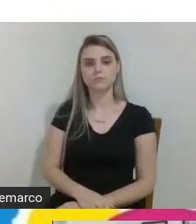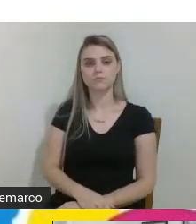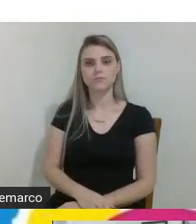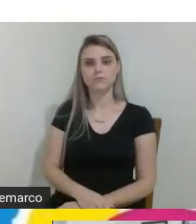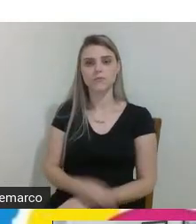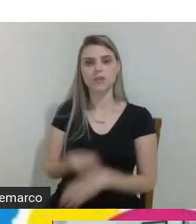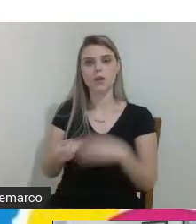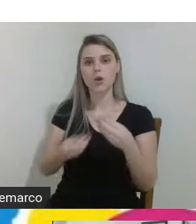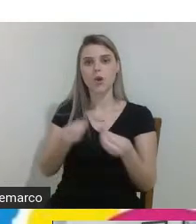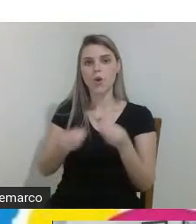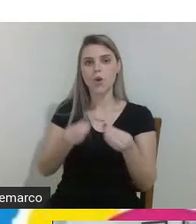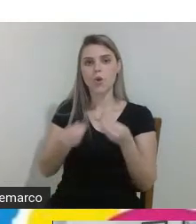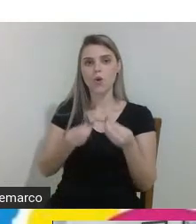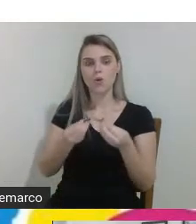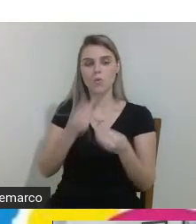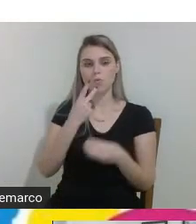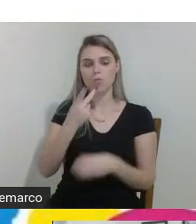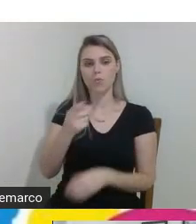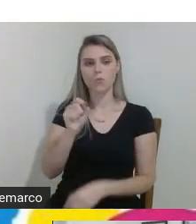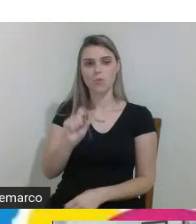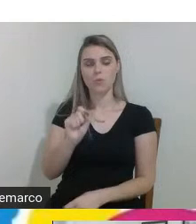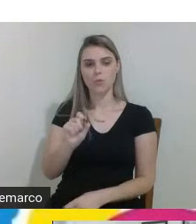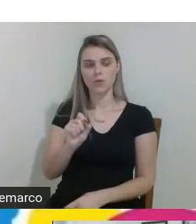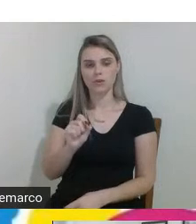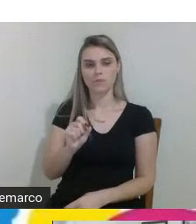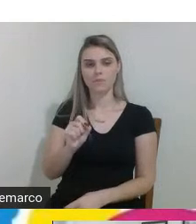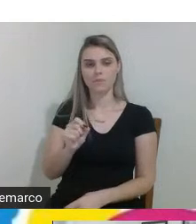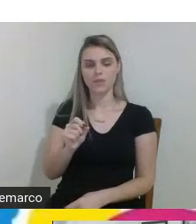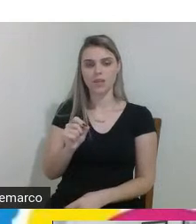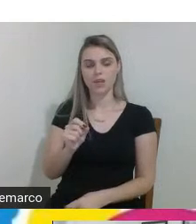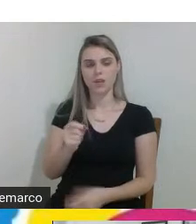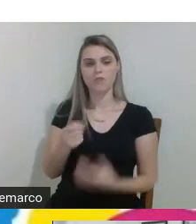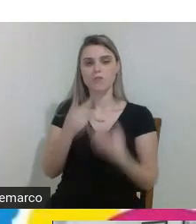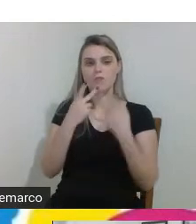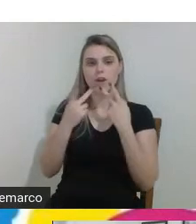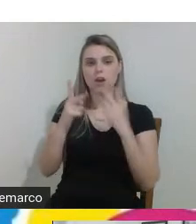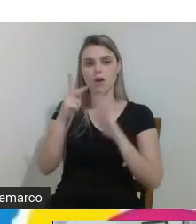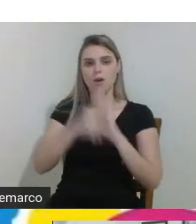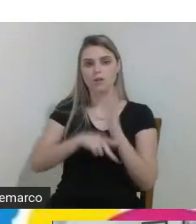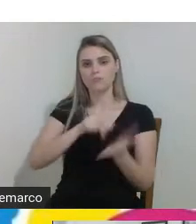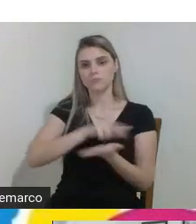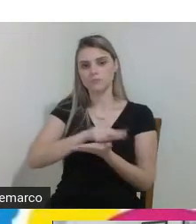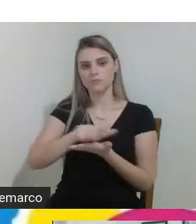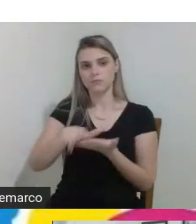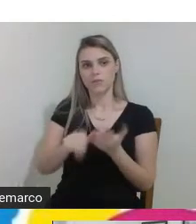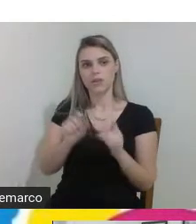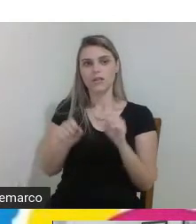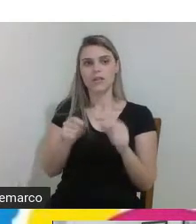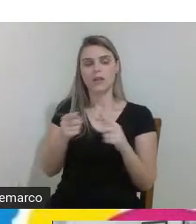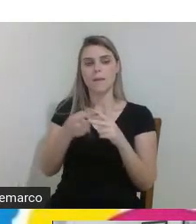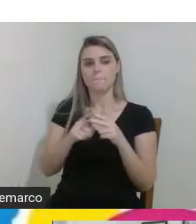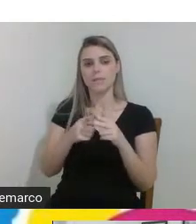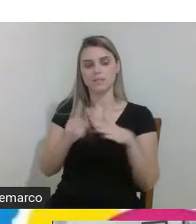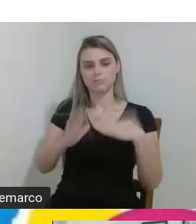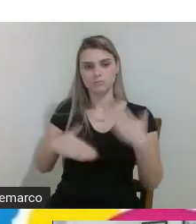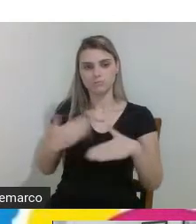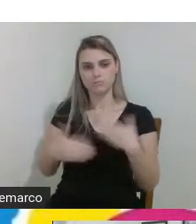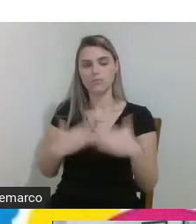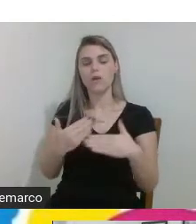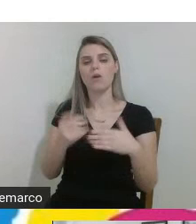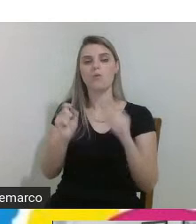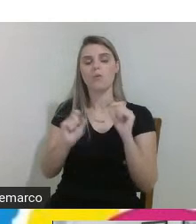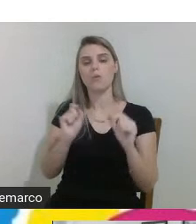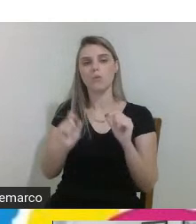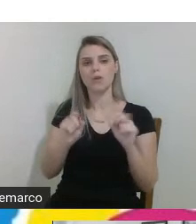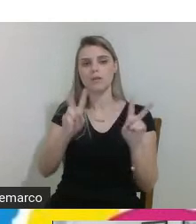mencionado vou falar aqui um pouquinho sobre os diversos projetos que a mecânica desenvolve principalmente envolvendo o tema